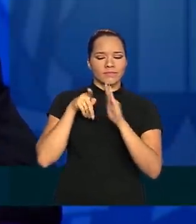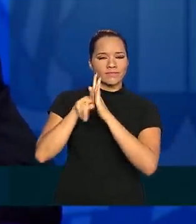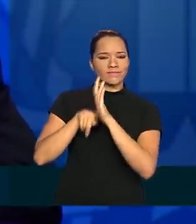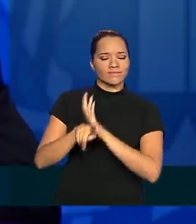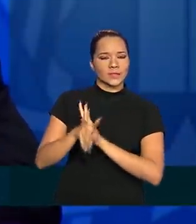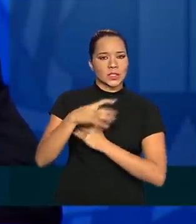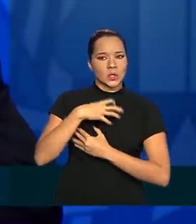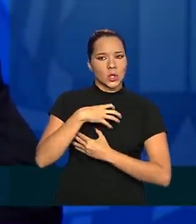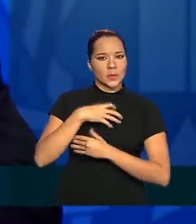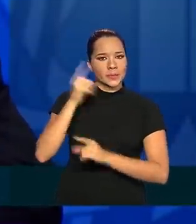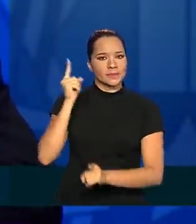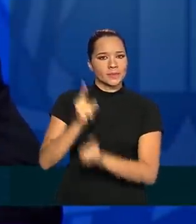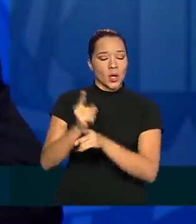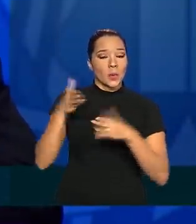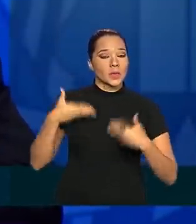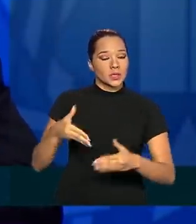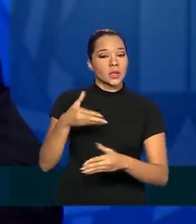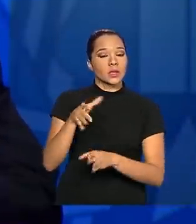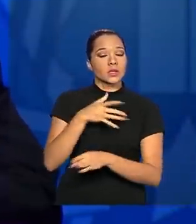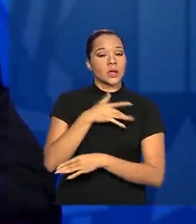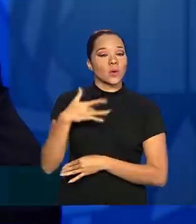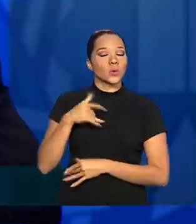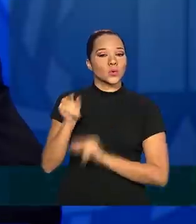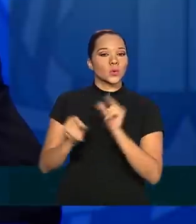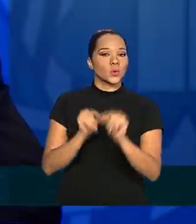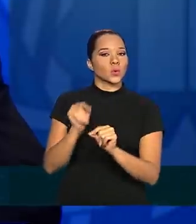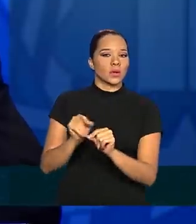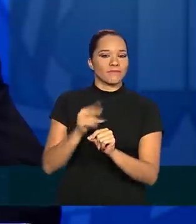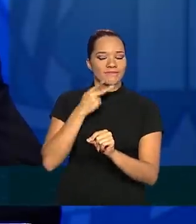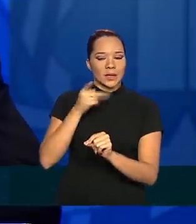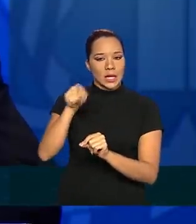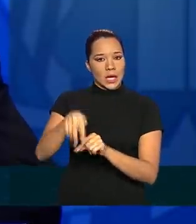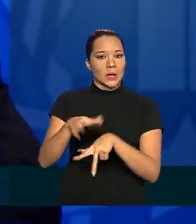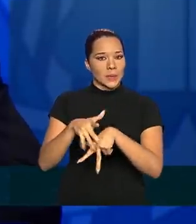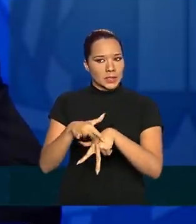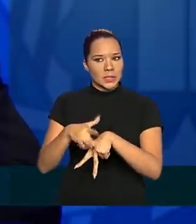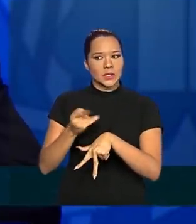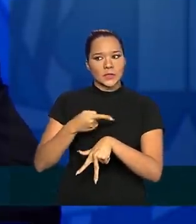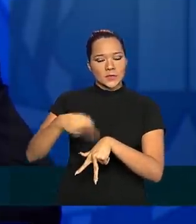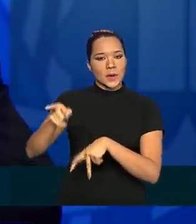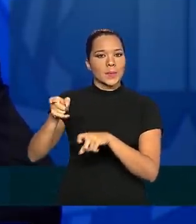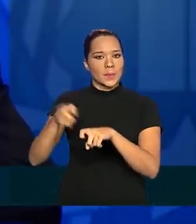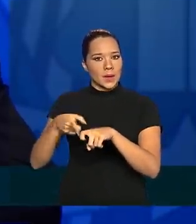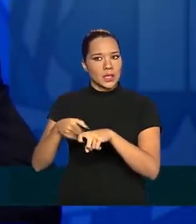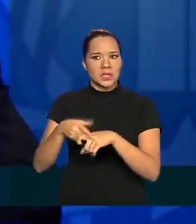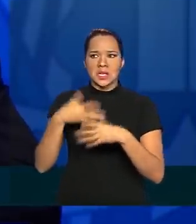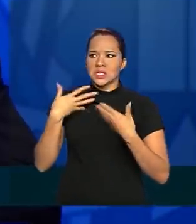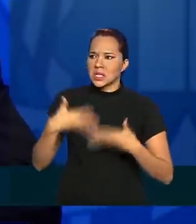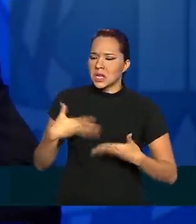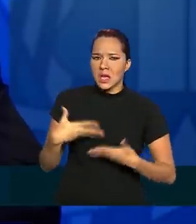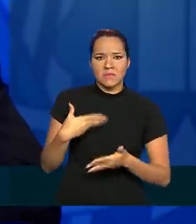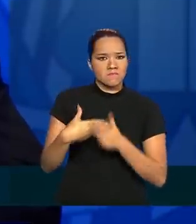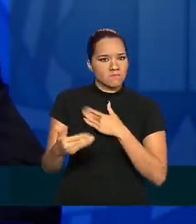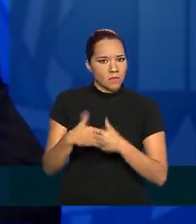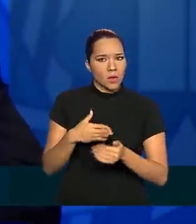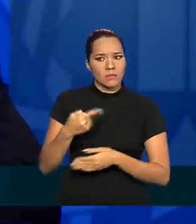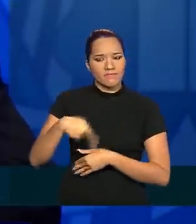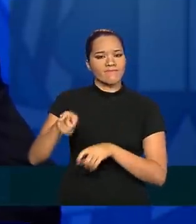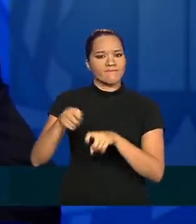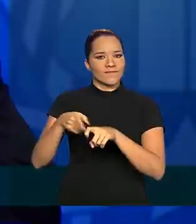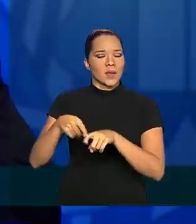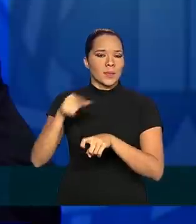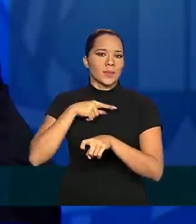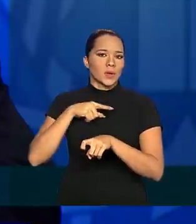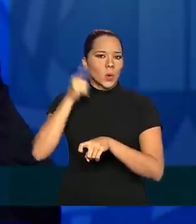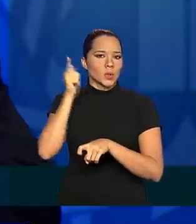sintomas, a recomendação do Ministério da Saúde é que o paciente procure o médico, por mais leve que seja o sintoma, para que ele